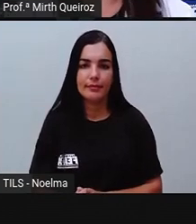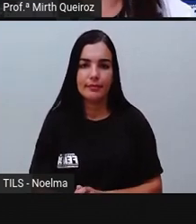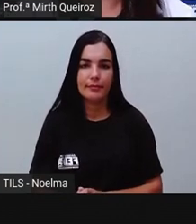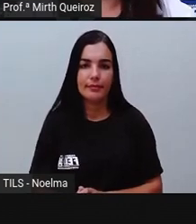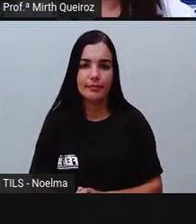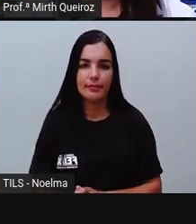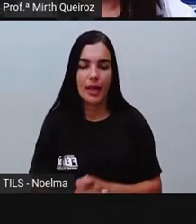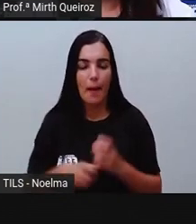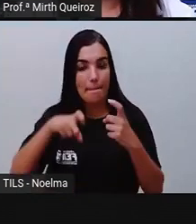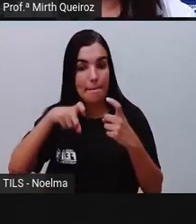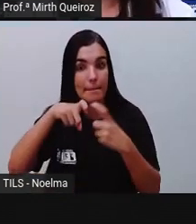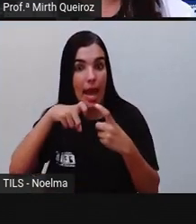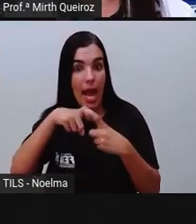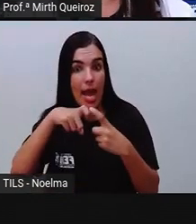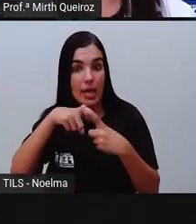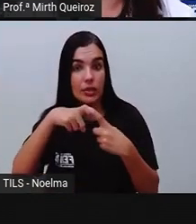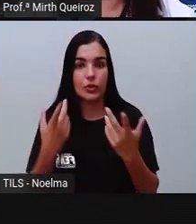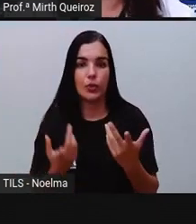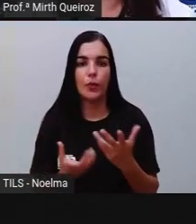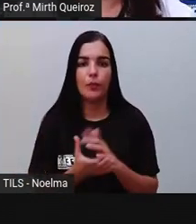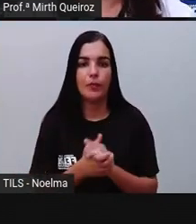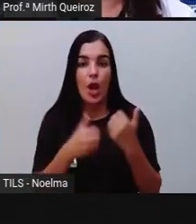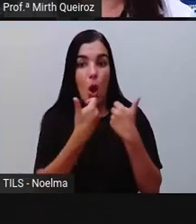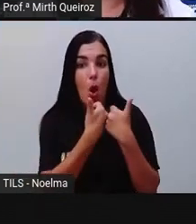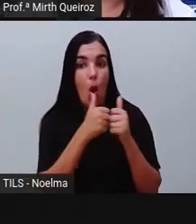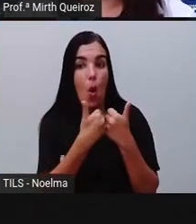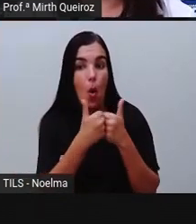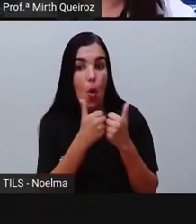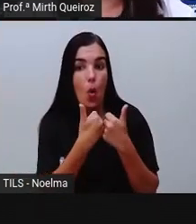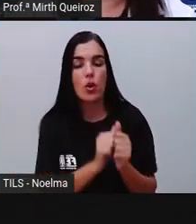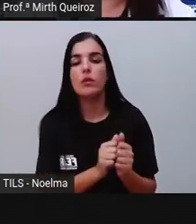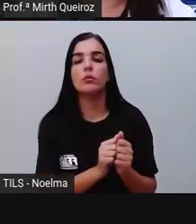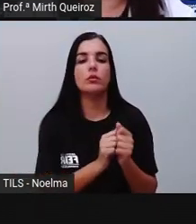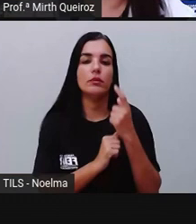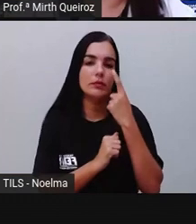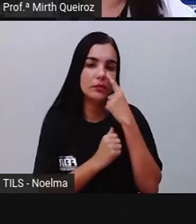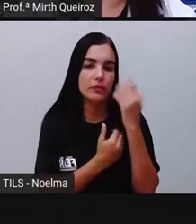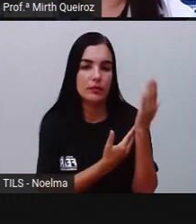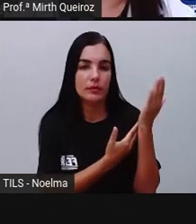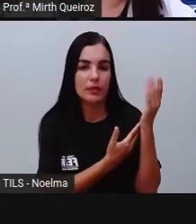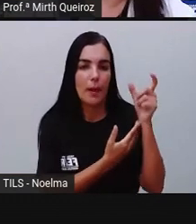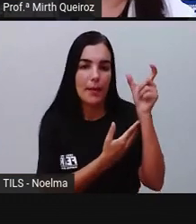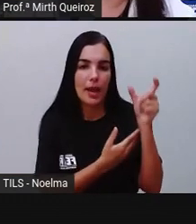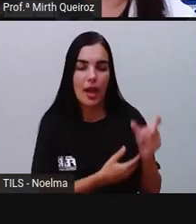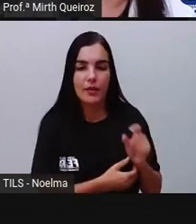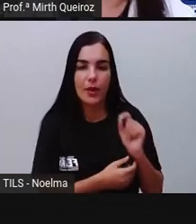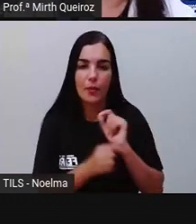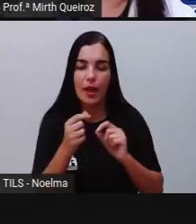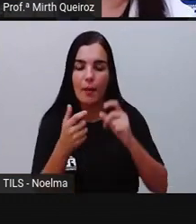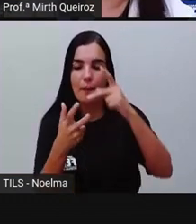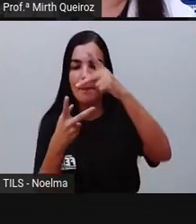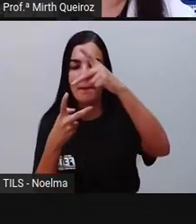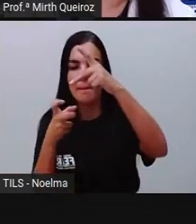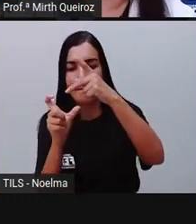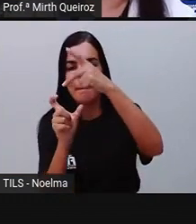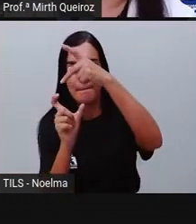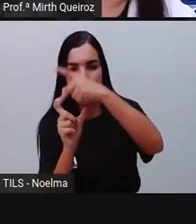médico, acústica. A sílaba tônica é o que aí? É a